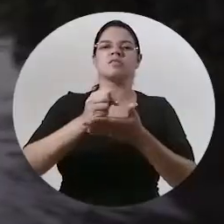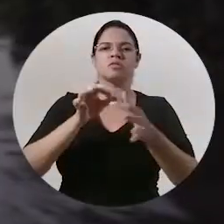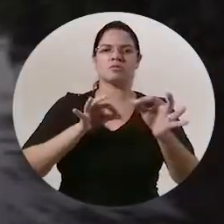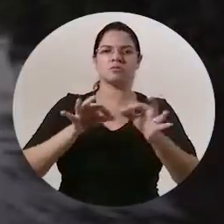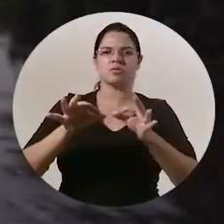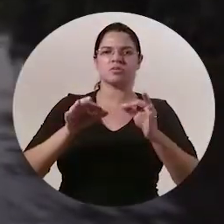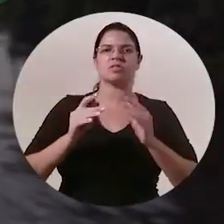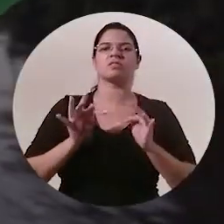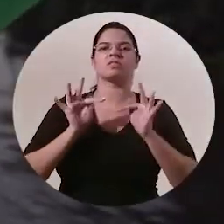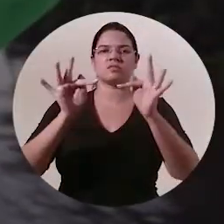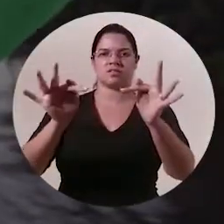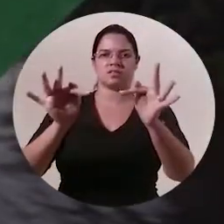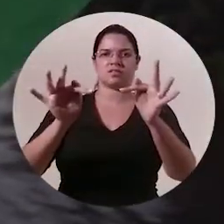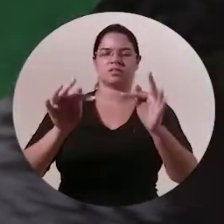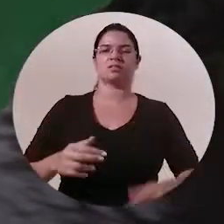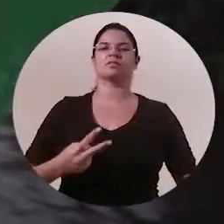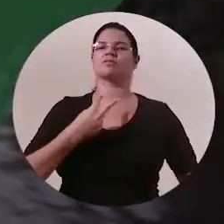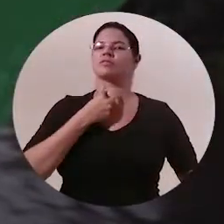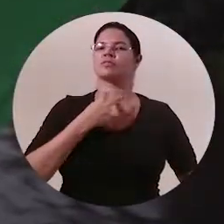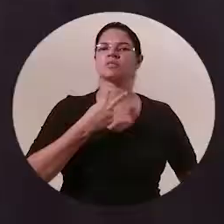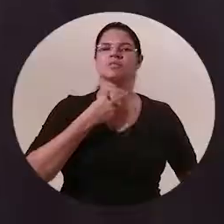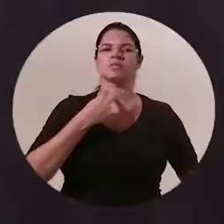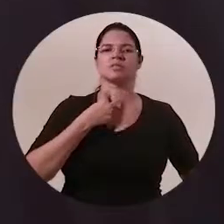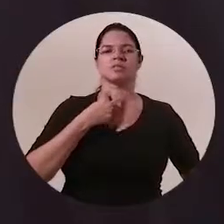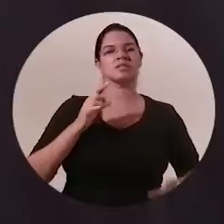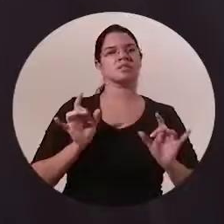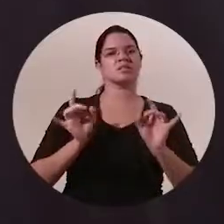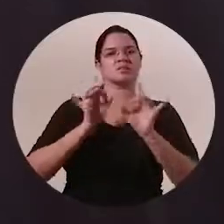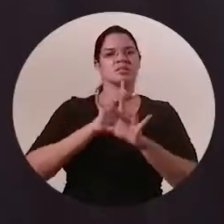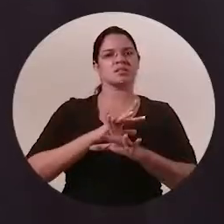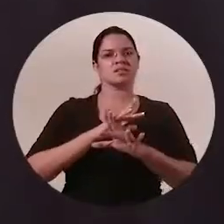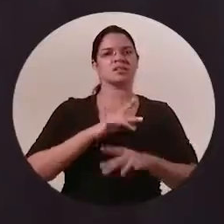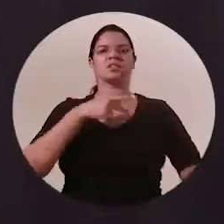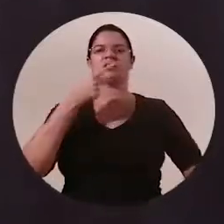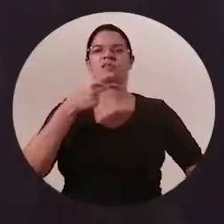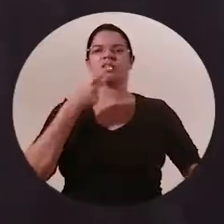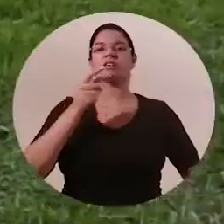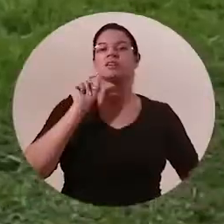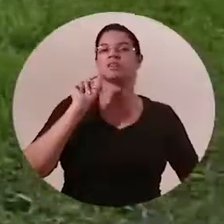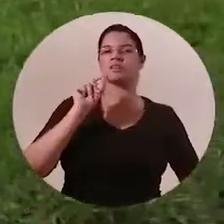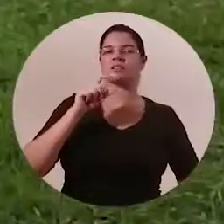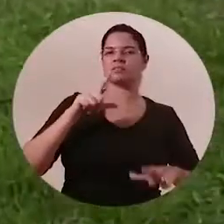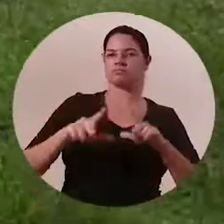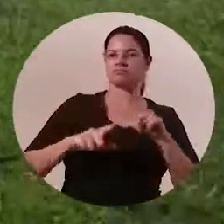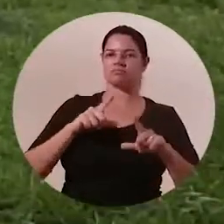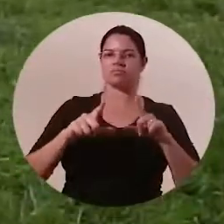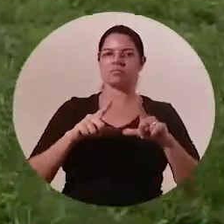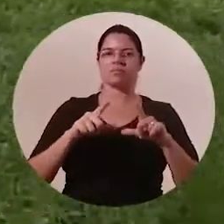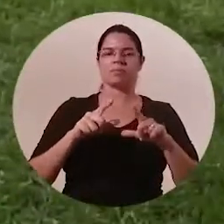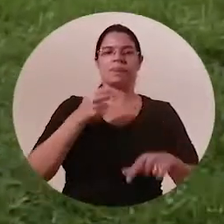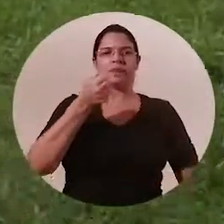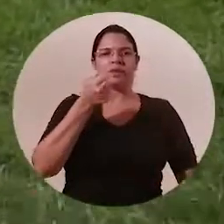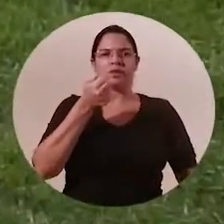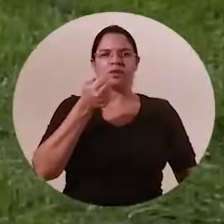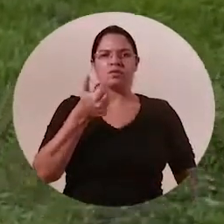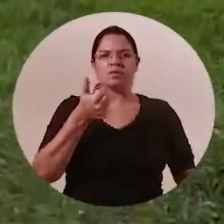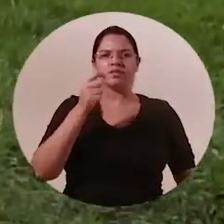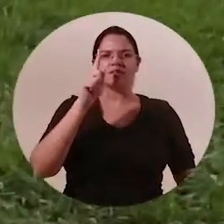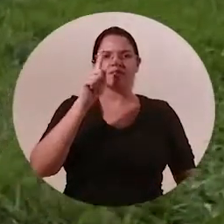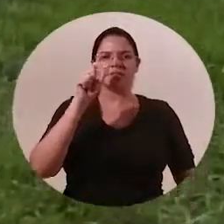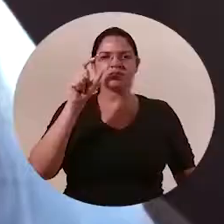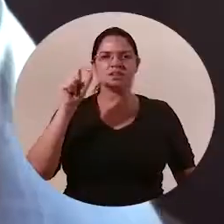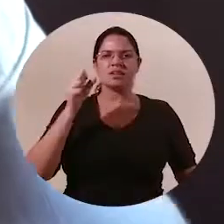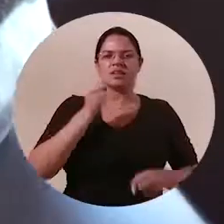não poderia encerrar sem falar de quem trabalha quase uma centena de abenegadas